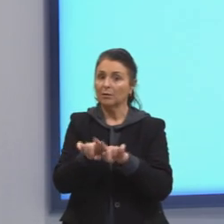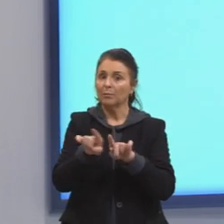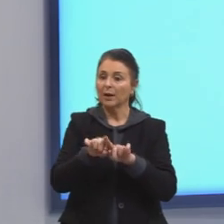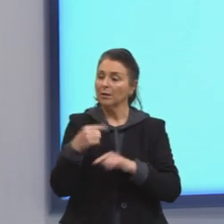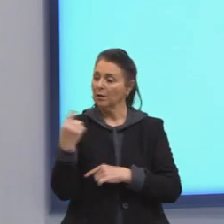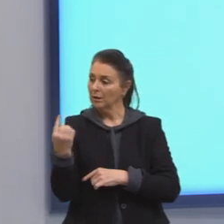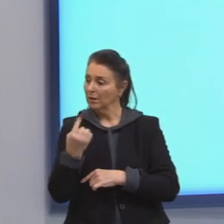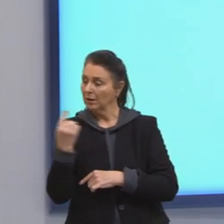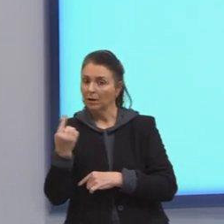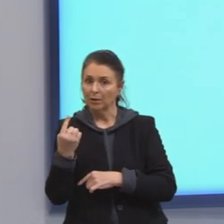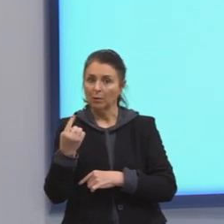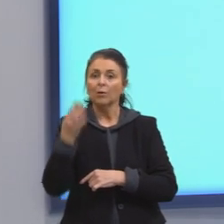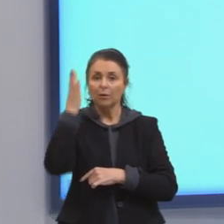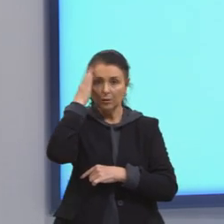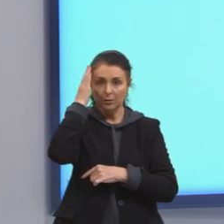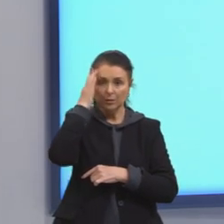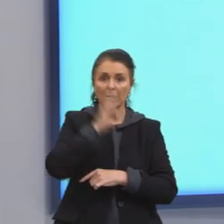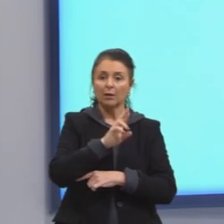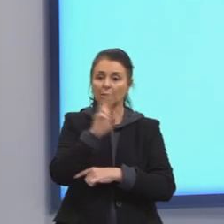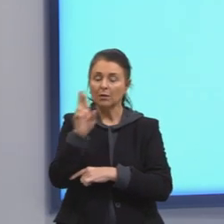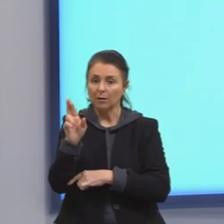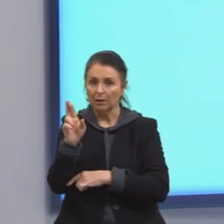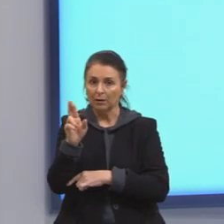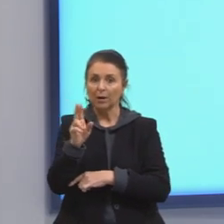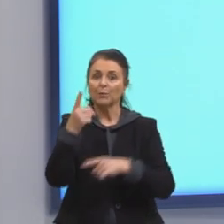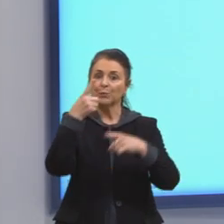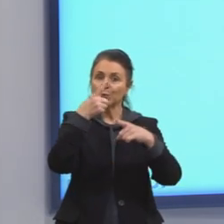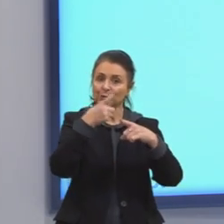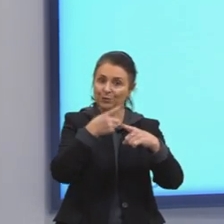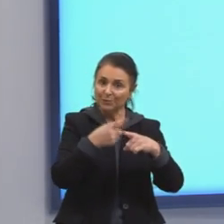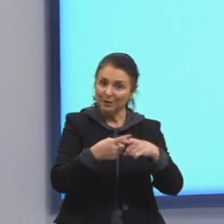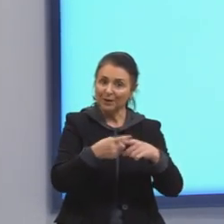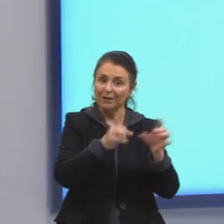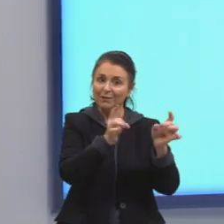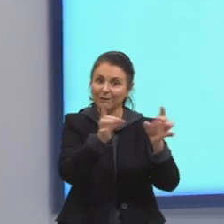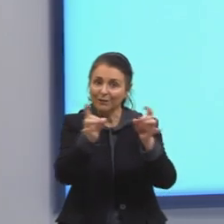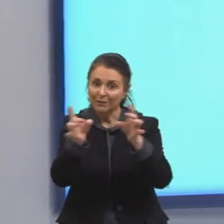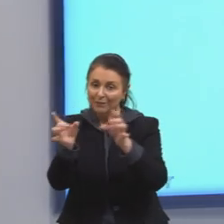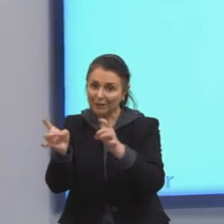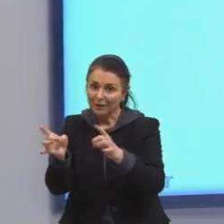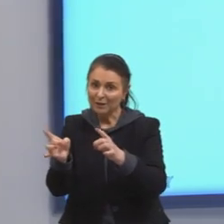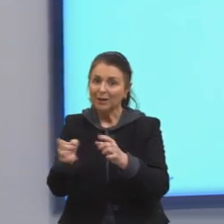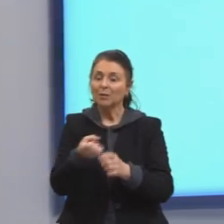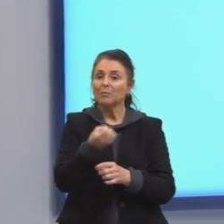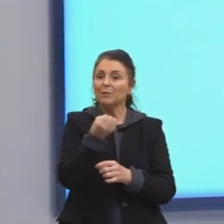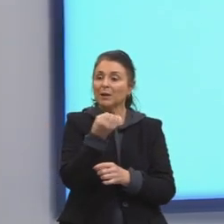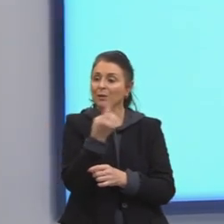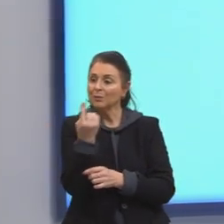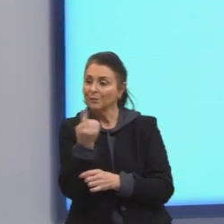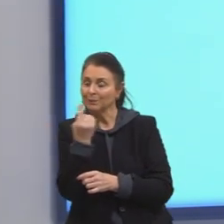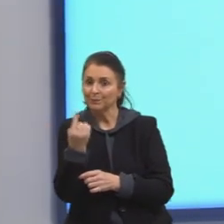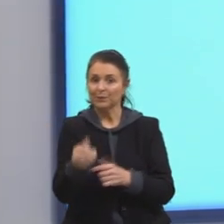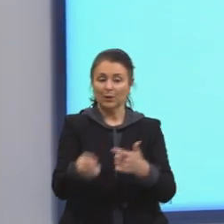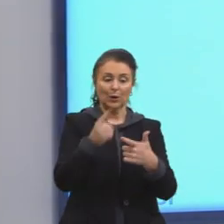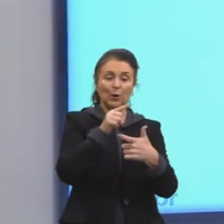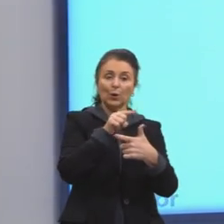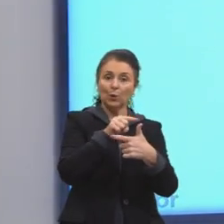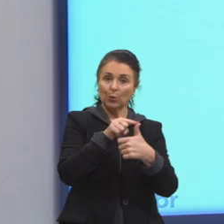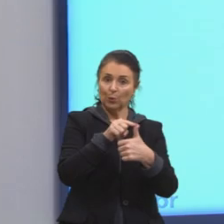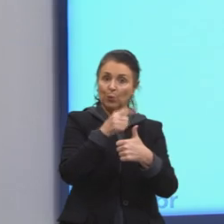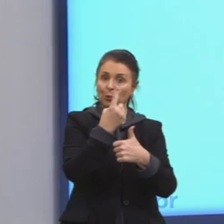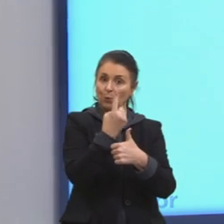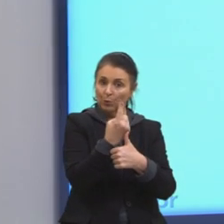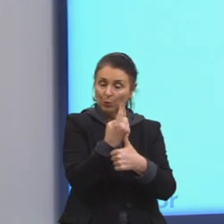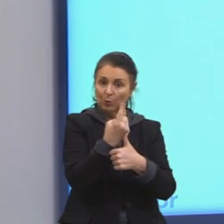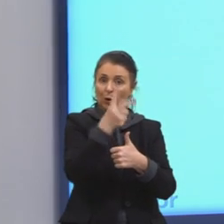basta a gente multiplicar a quantidade vendida pelo valor da unidade. Então, nós teríamos que o perfume 1, a um valor de 200 reais